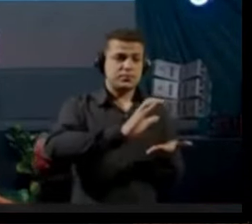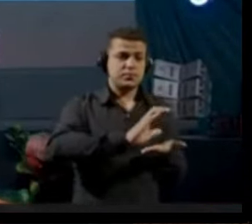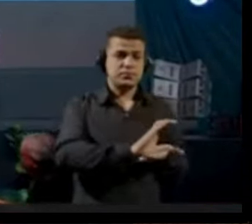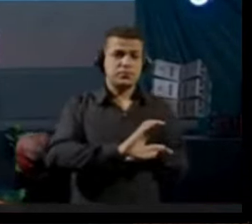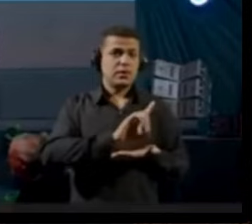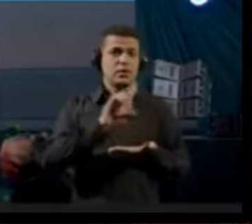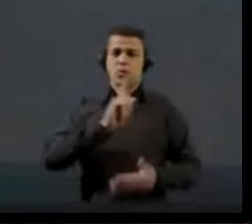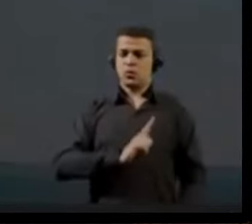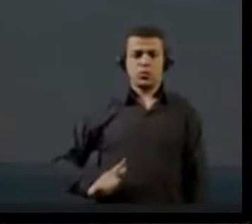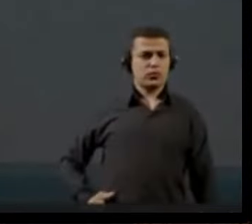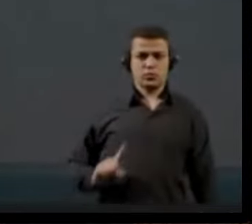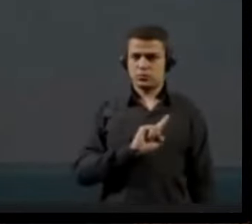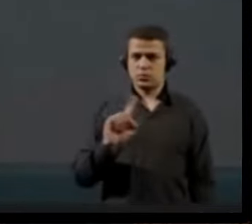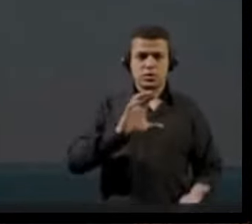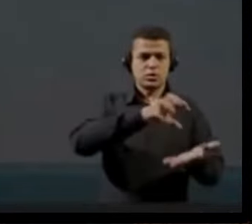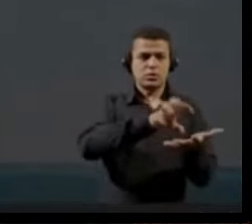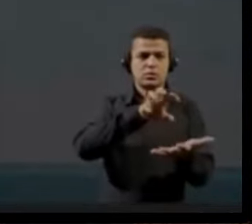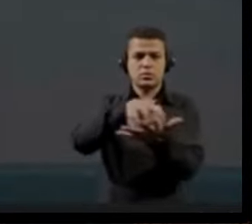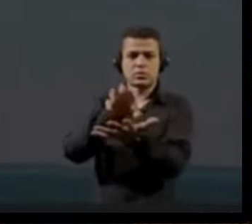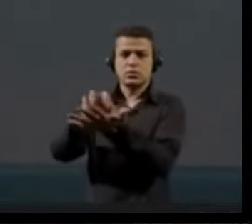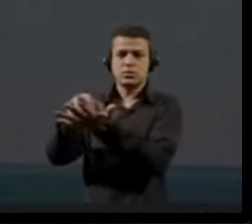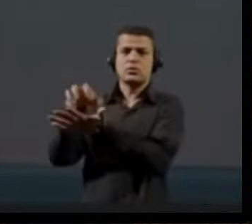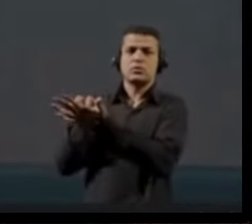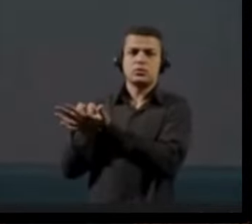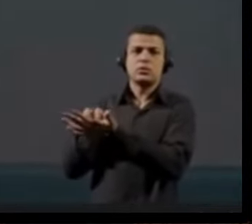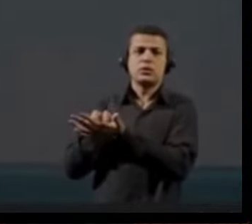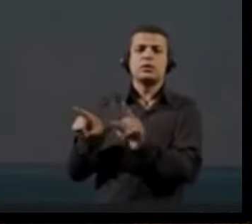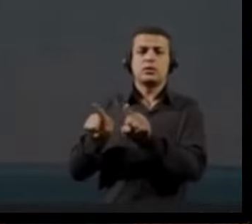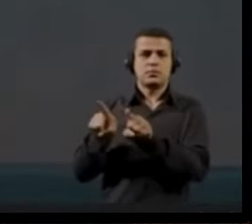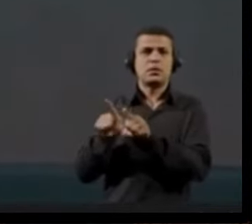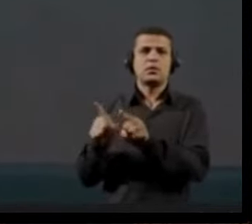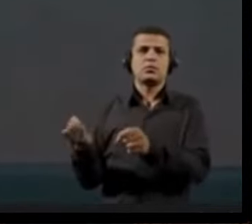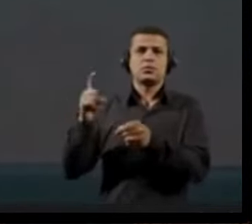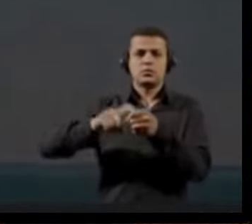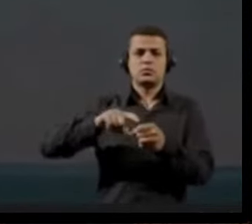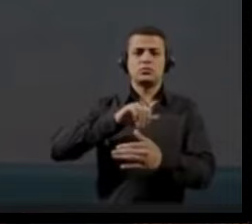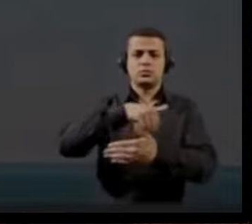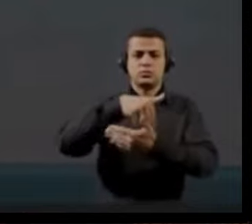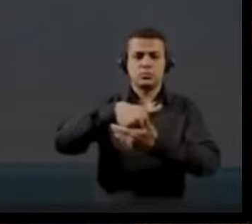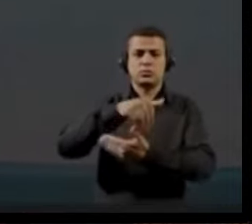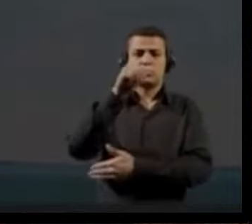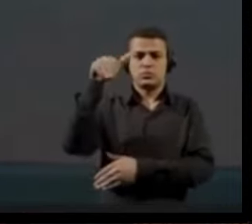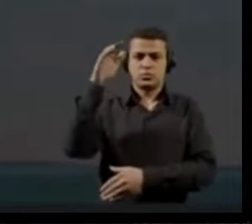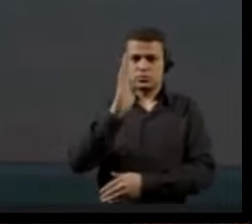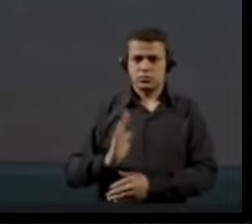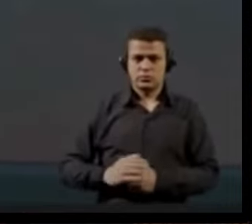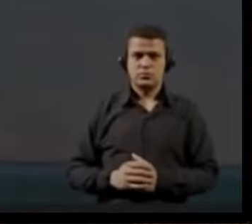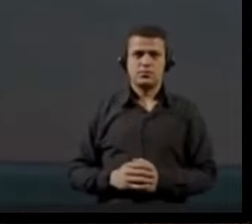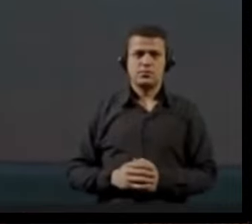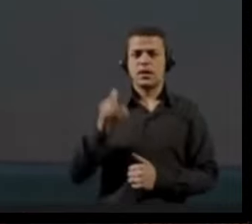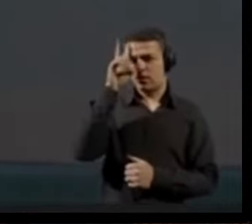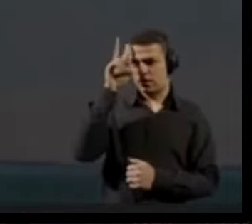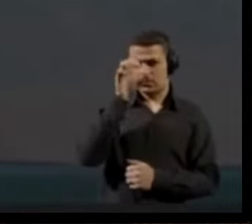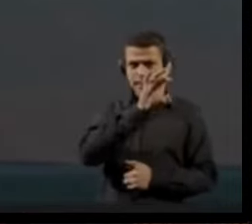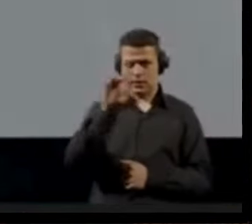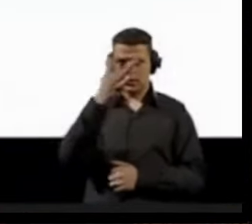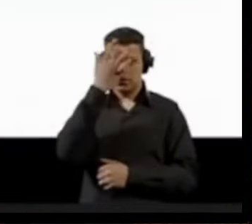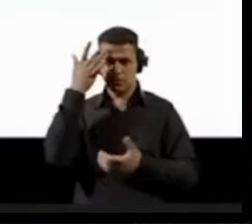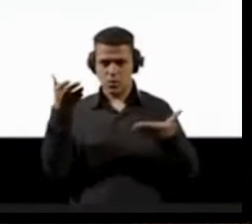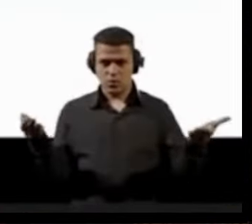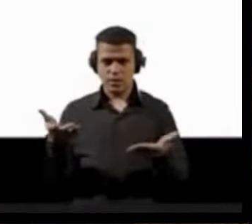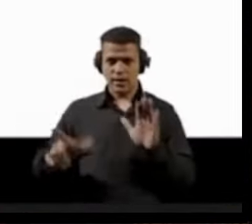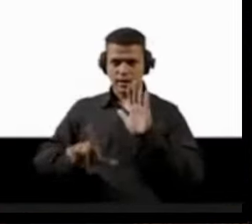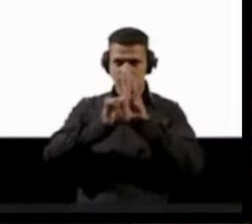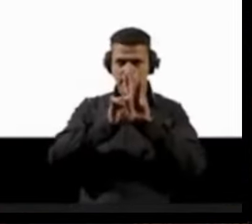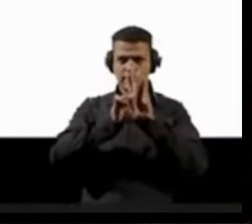governamentais de vários países, mas dentre eles o nosso país. Vamos lá. Eu quero lembrar a cada um de vocês, pessoal, que